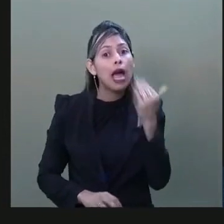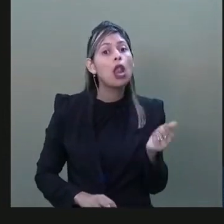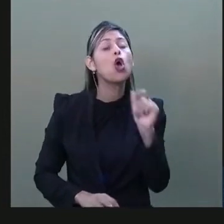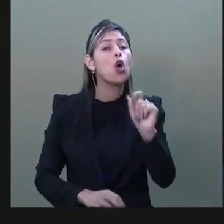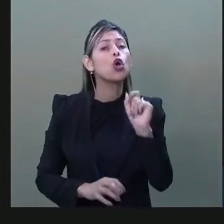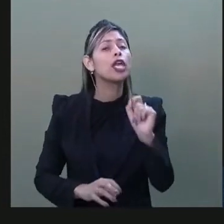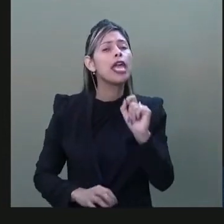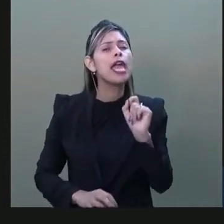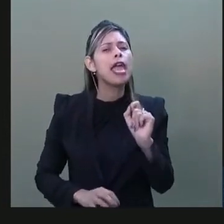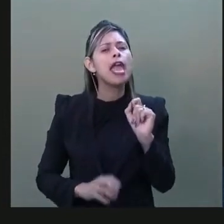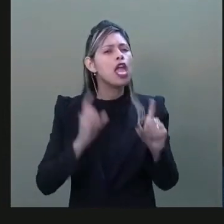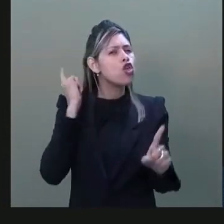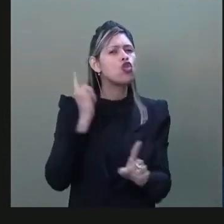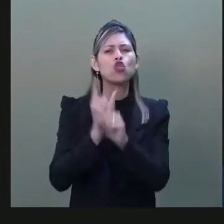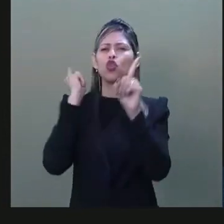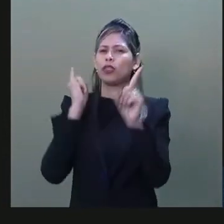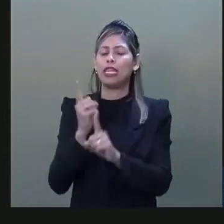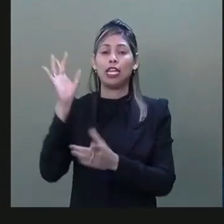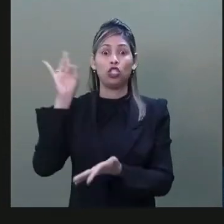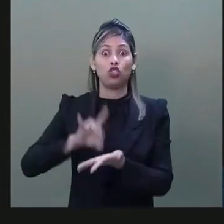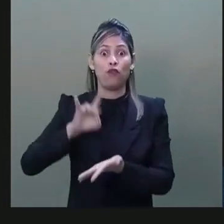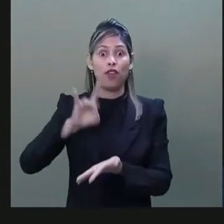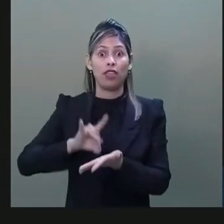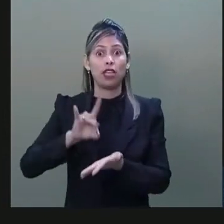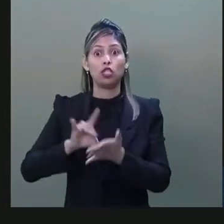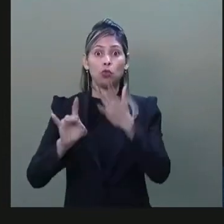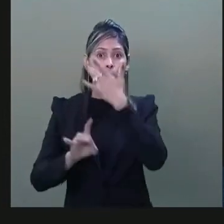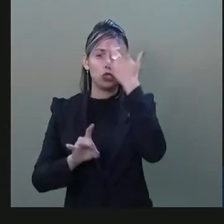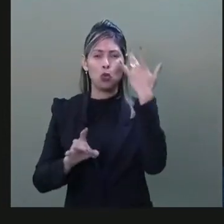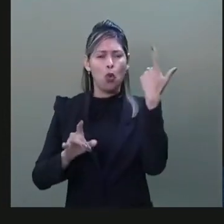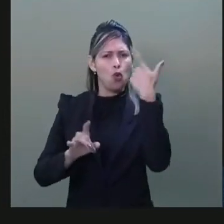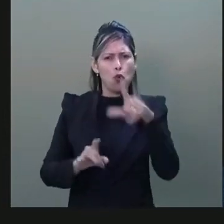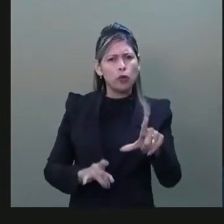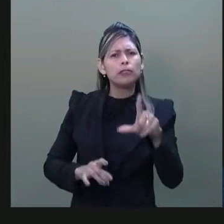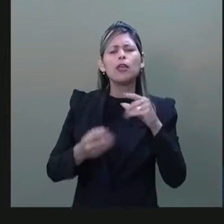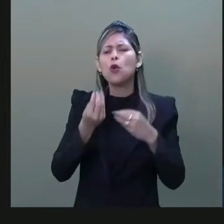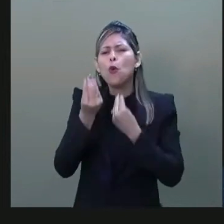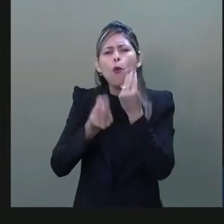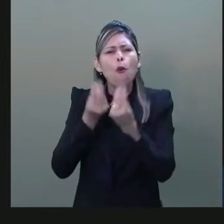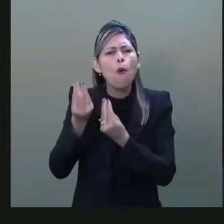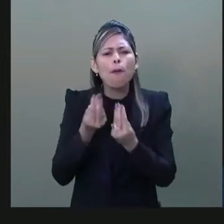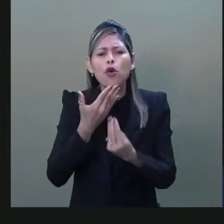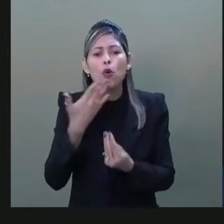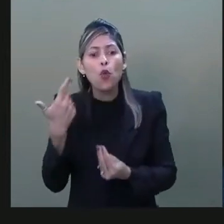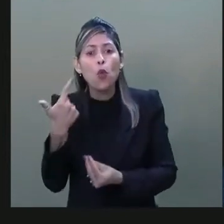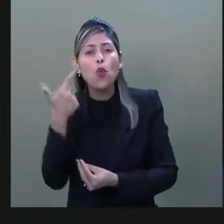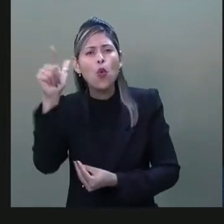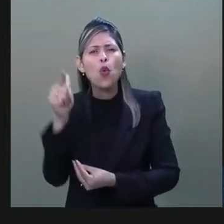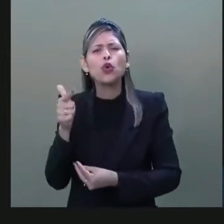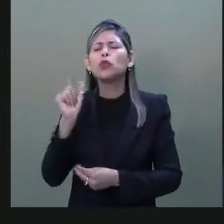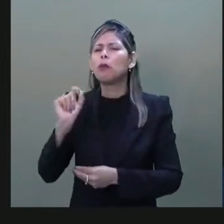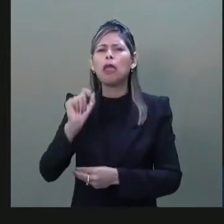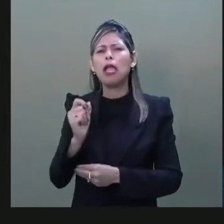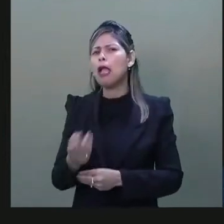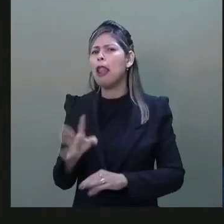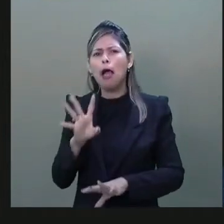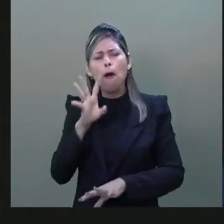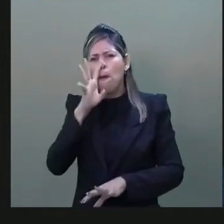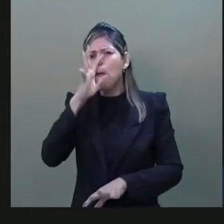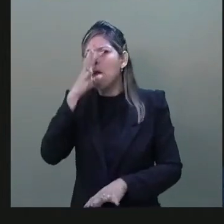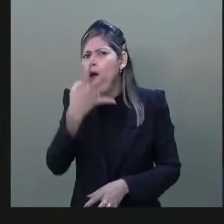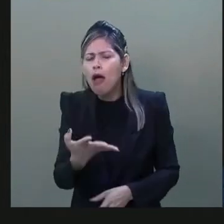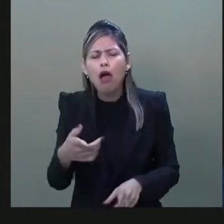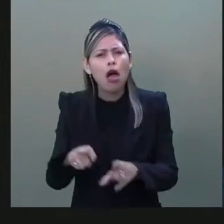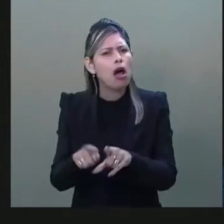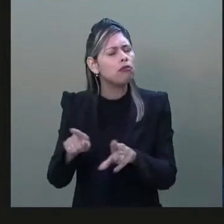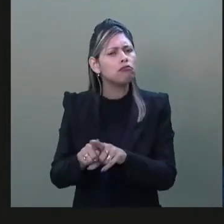fato, com provas, de fato, podemos acusá-los de ter promovido esses atos absurdos e inaceitáveis dentro